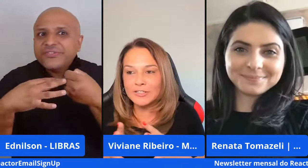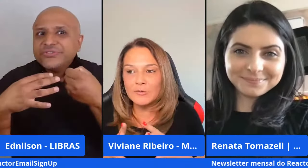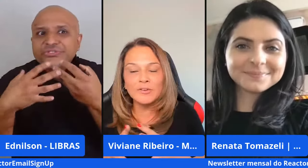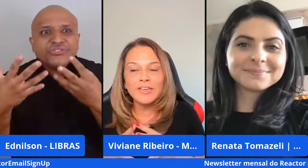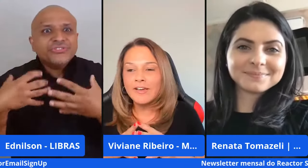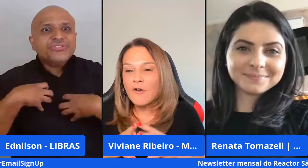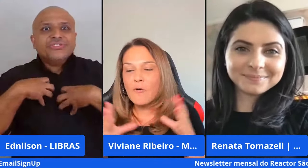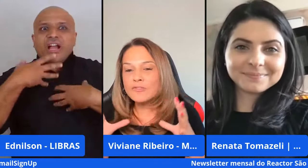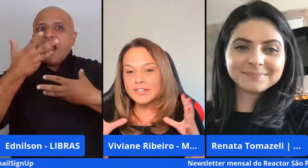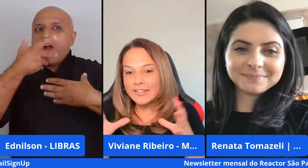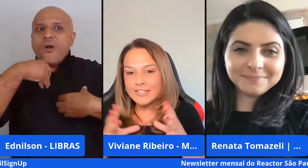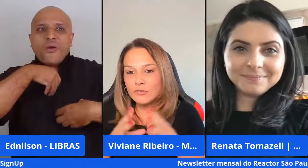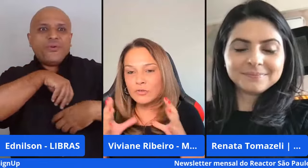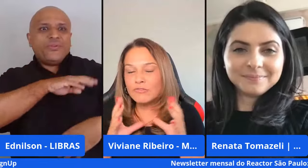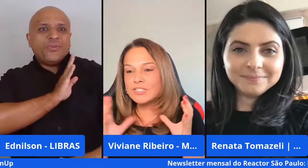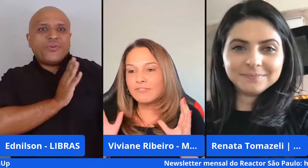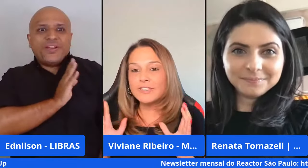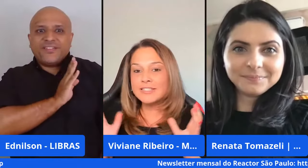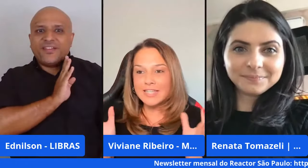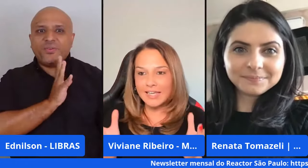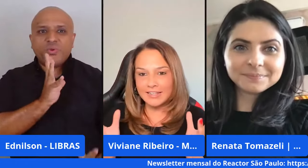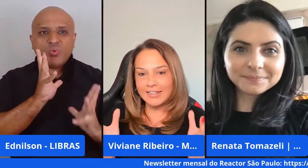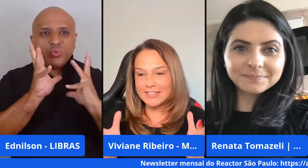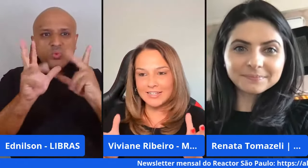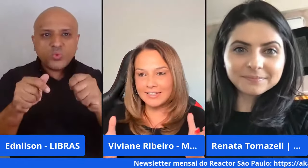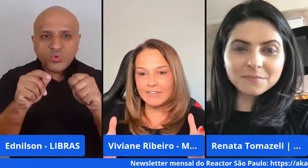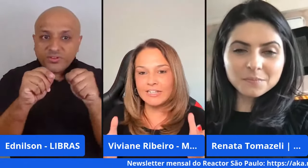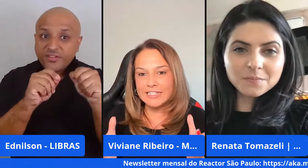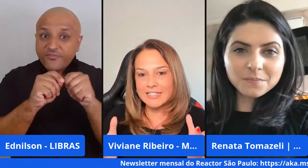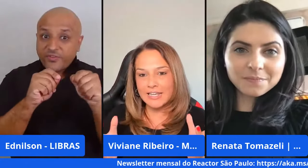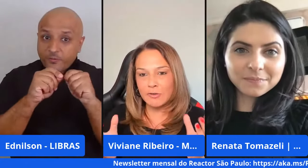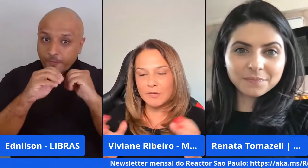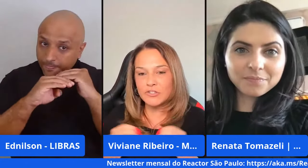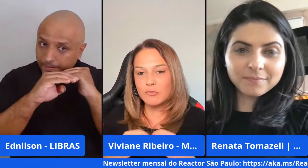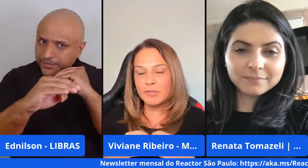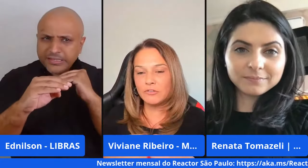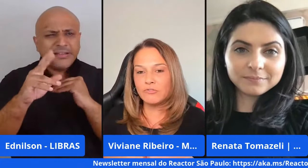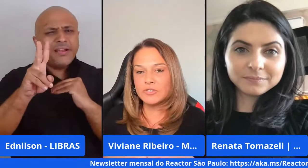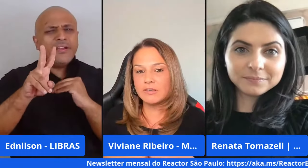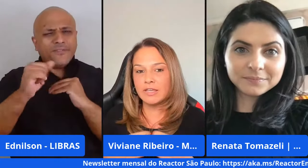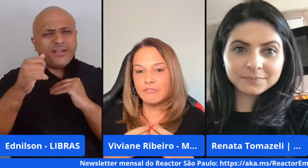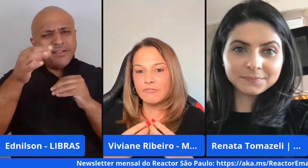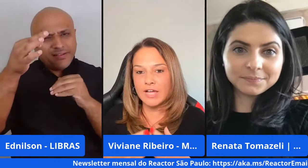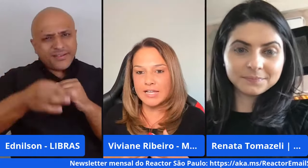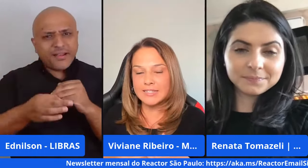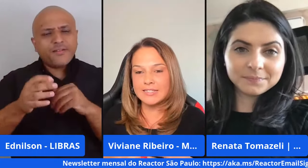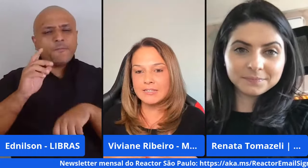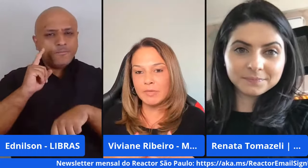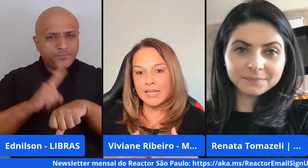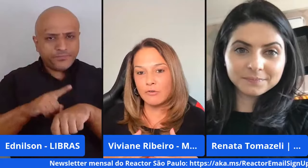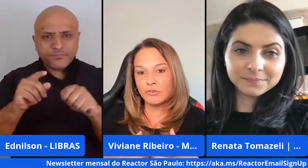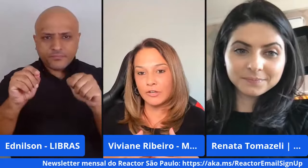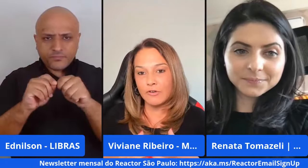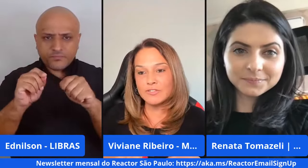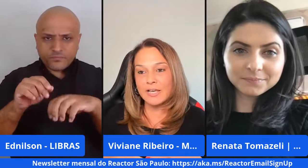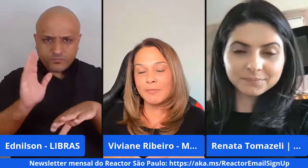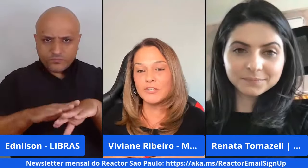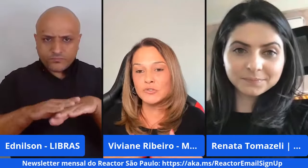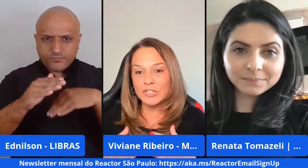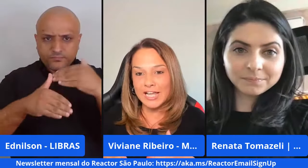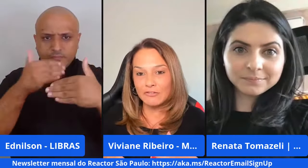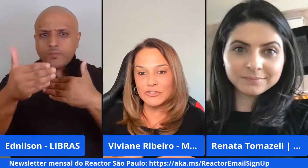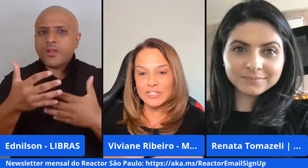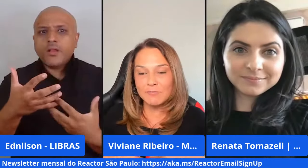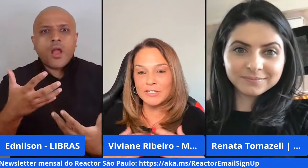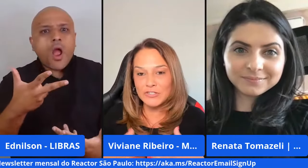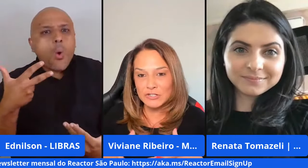coração então com certeza tudo que você fizer nessa linha vai dar certo que partir do momento que você faz que desempenhar na qual você é